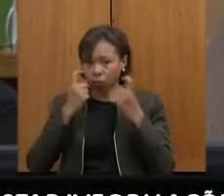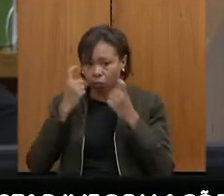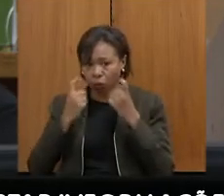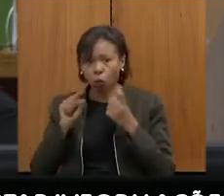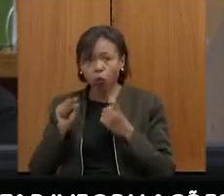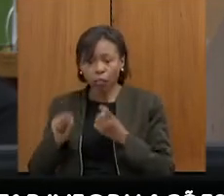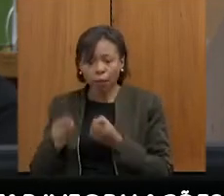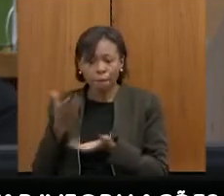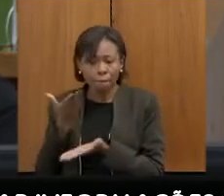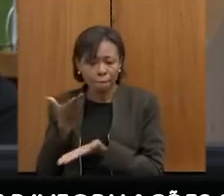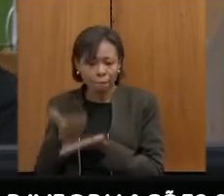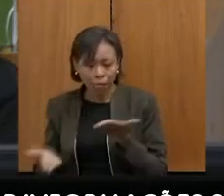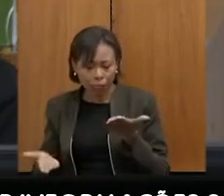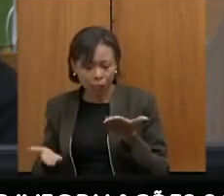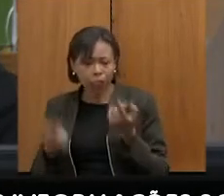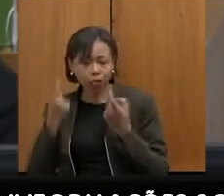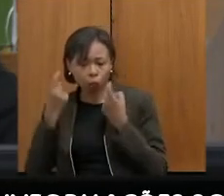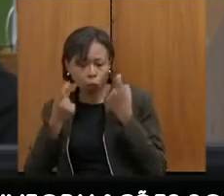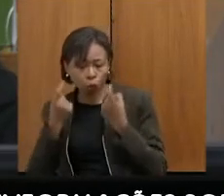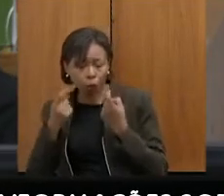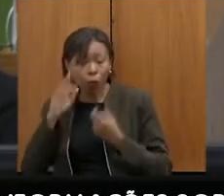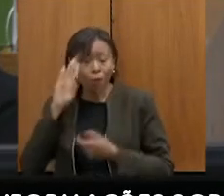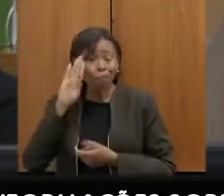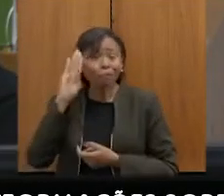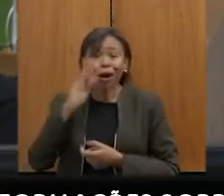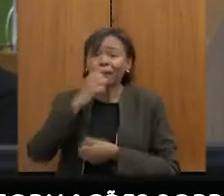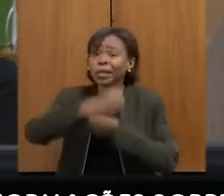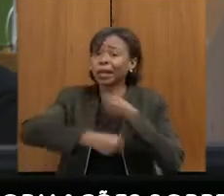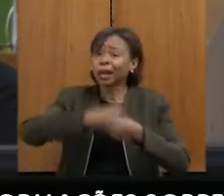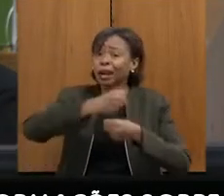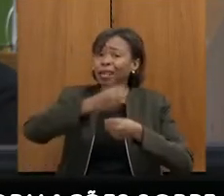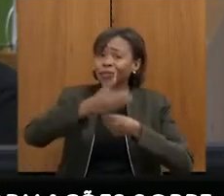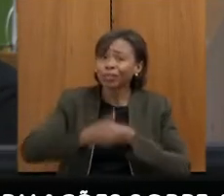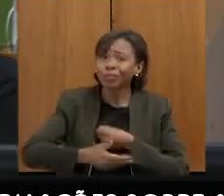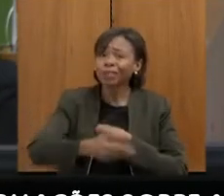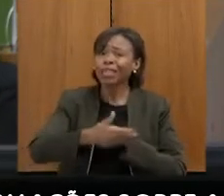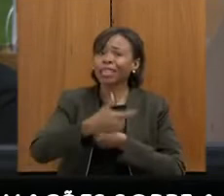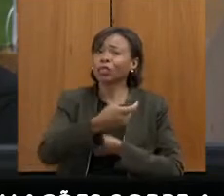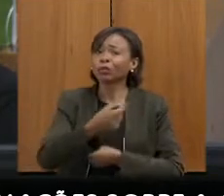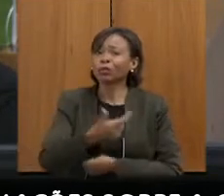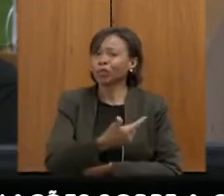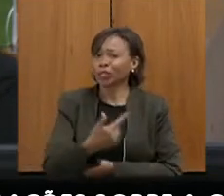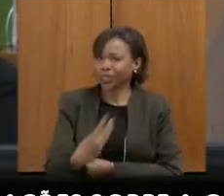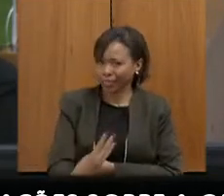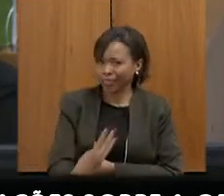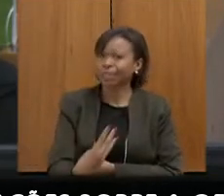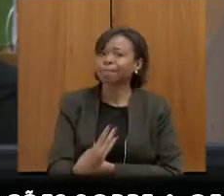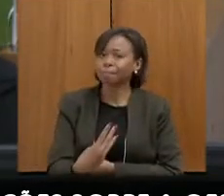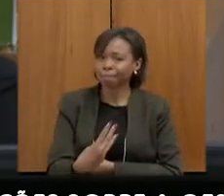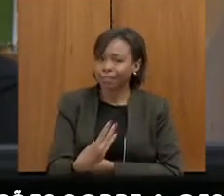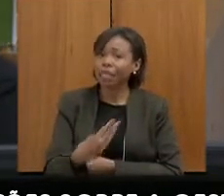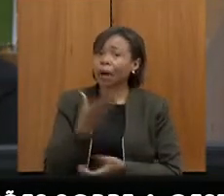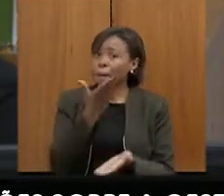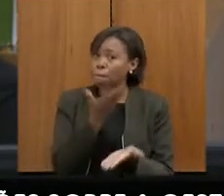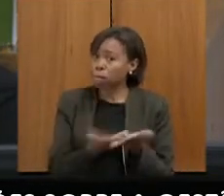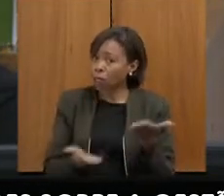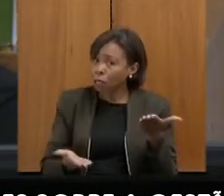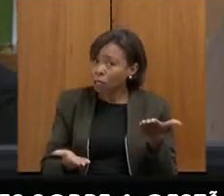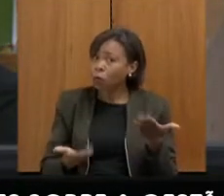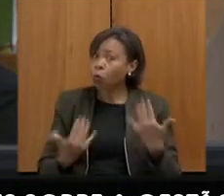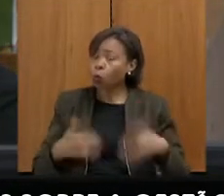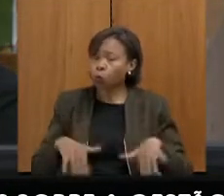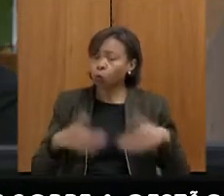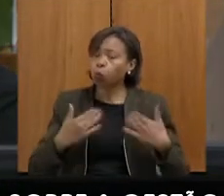deste ano, eu acho que a preocupação maior é a perda do ano que vem, porque essa, sim, é anualizada, e aí a perda é bastante relevante. Então, gente tem que,